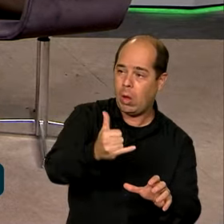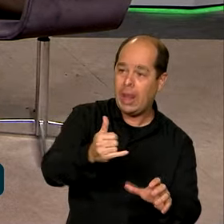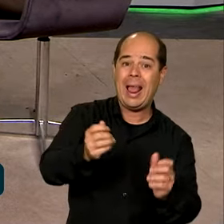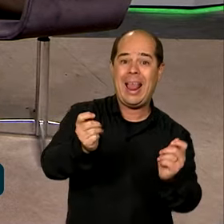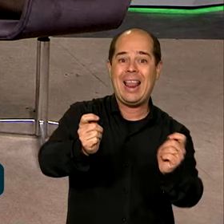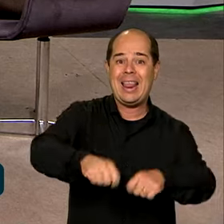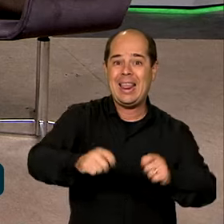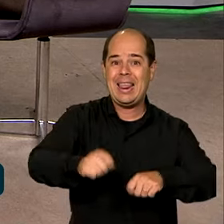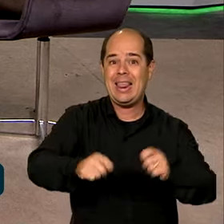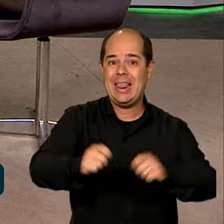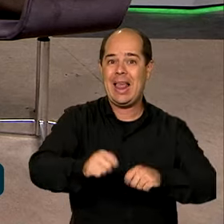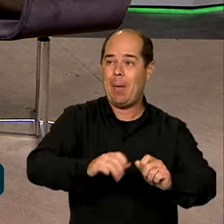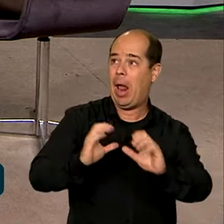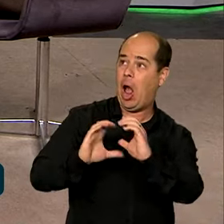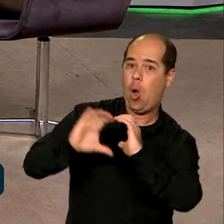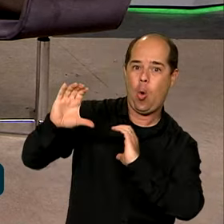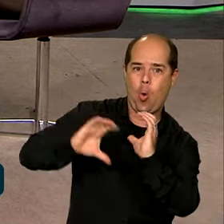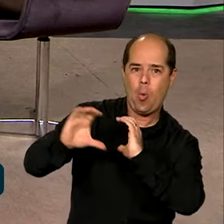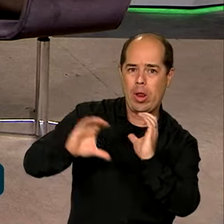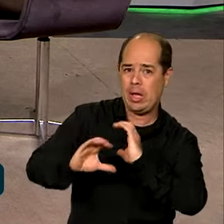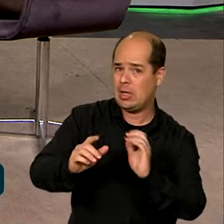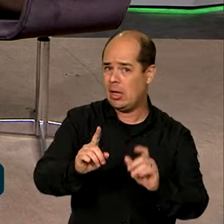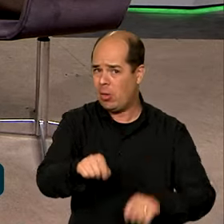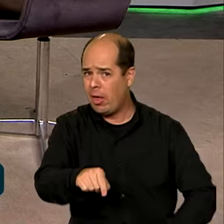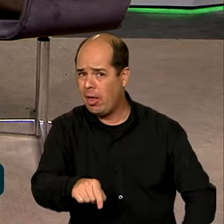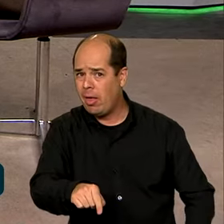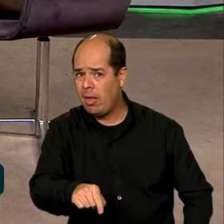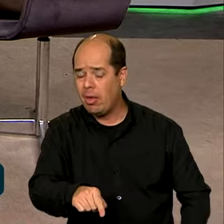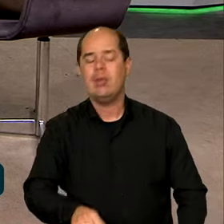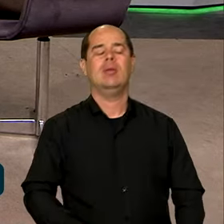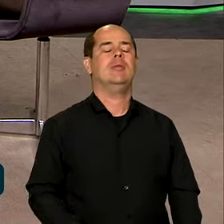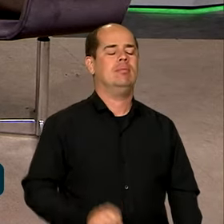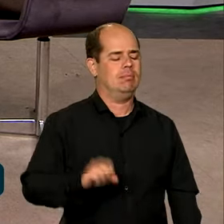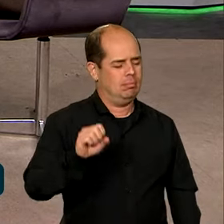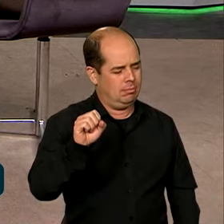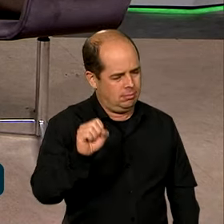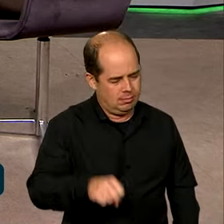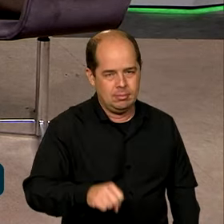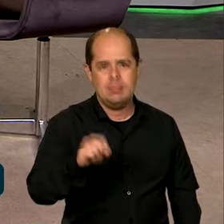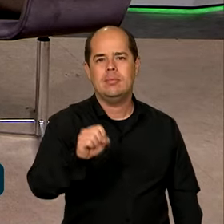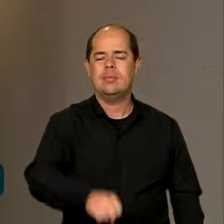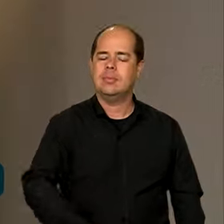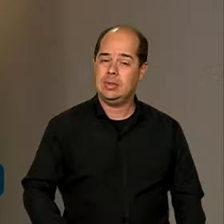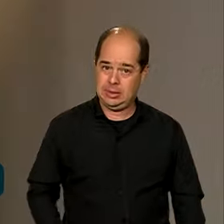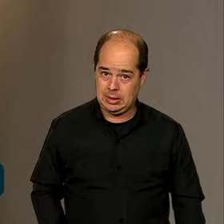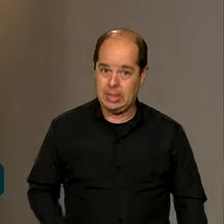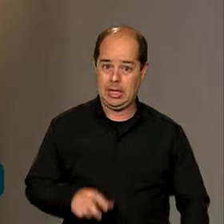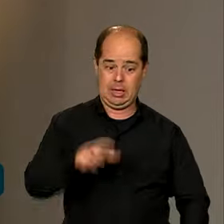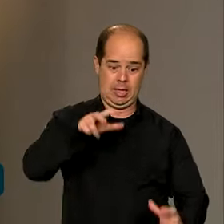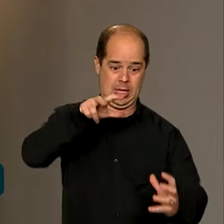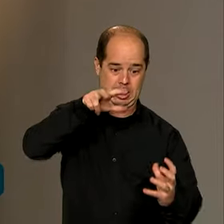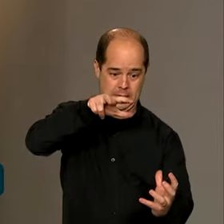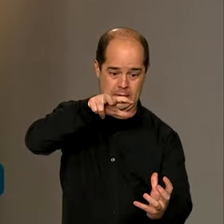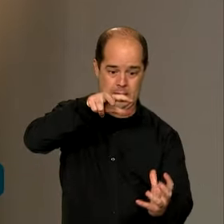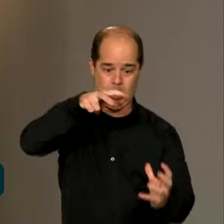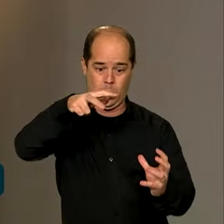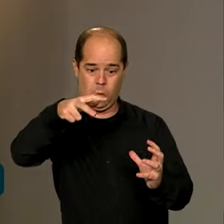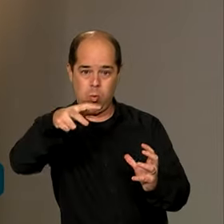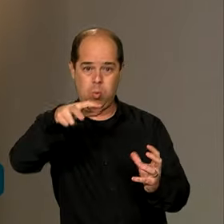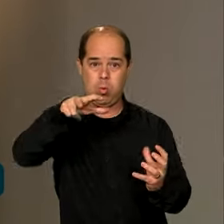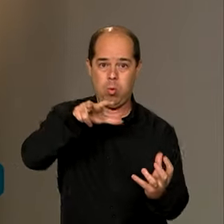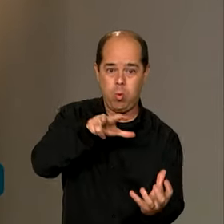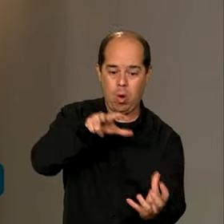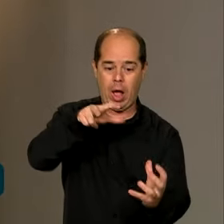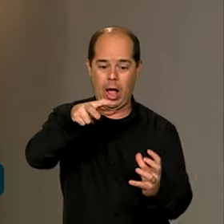é possível chegar a essa comunicação. Exatamente. Exatamente. O nosso satélite atende as áreas